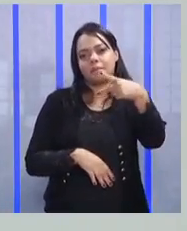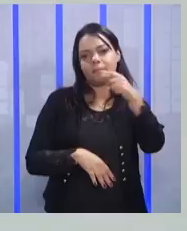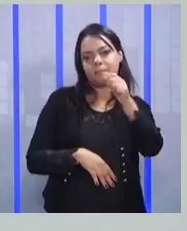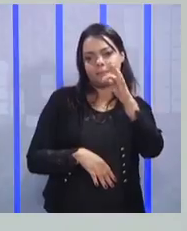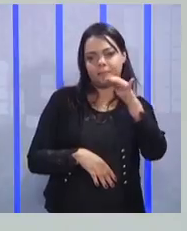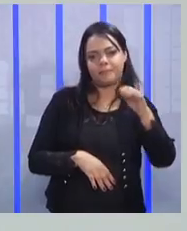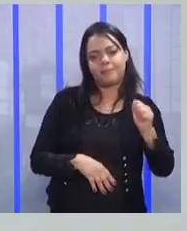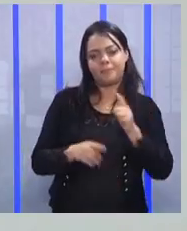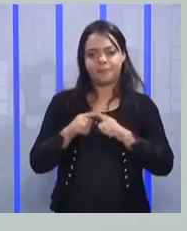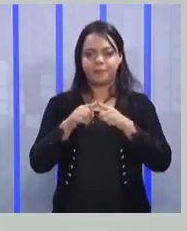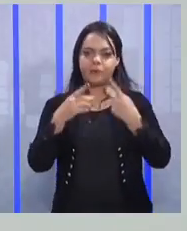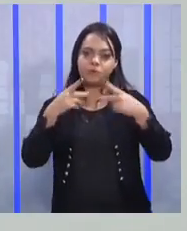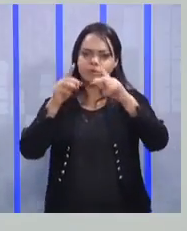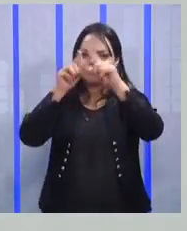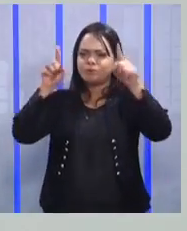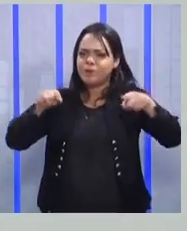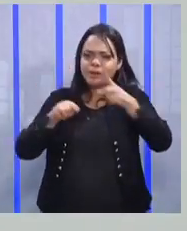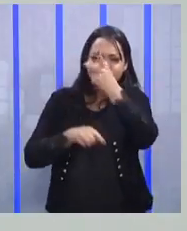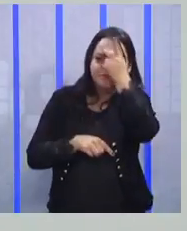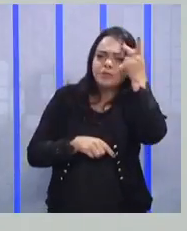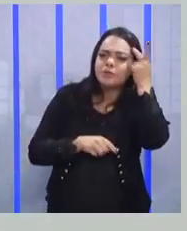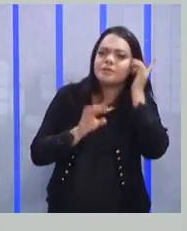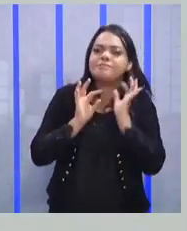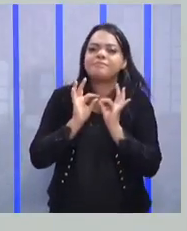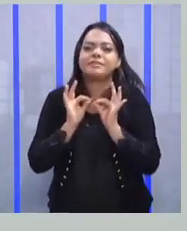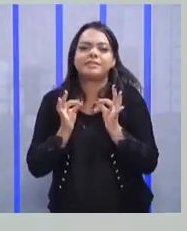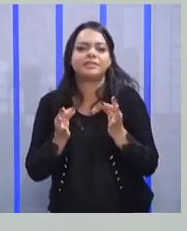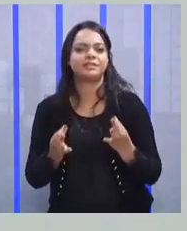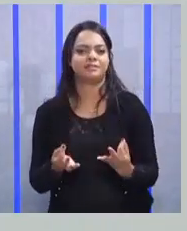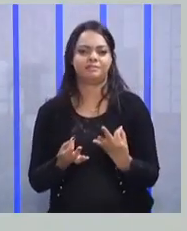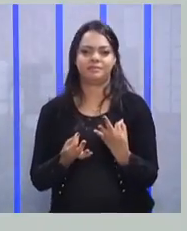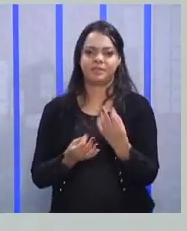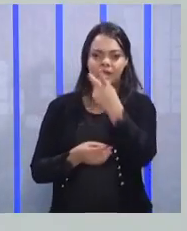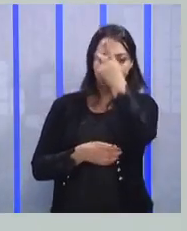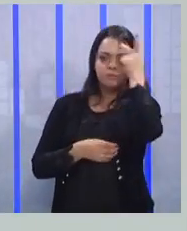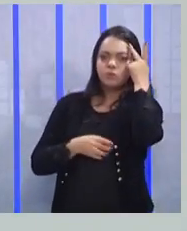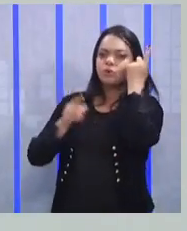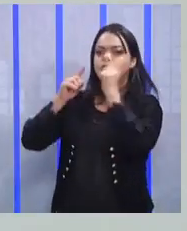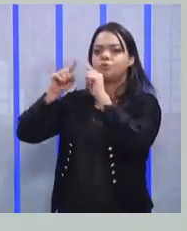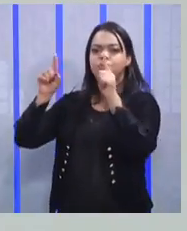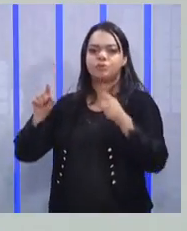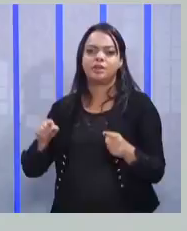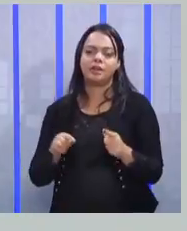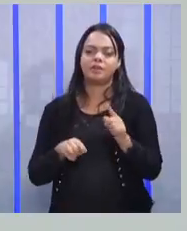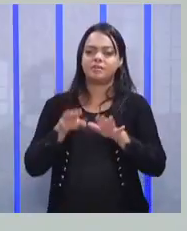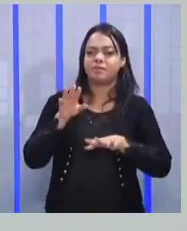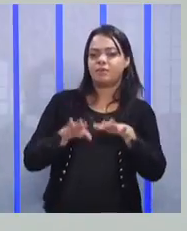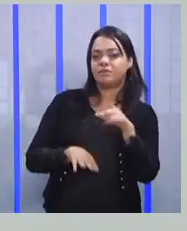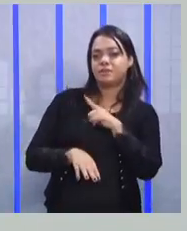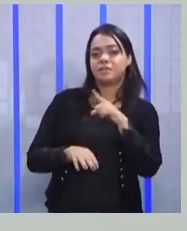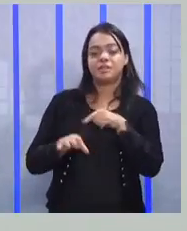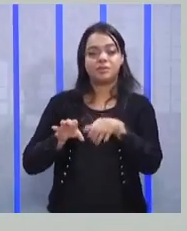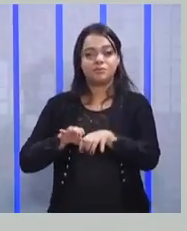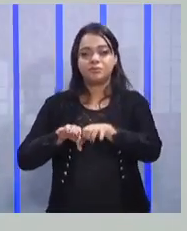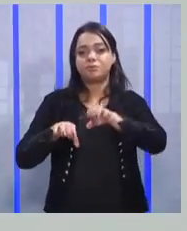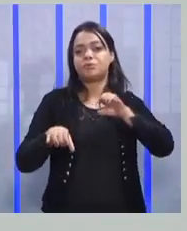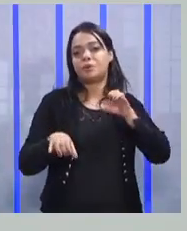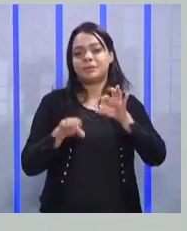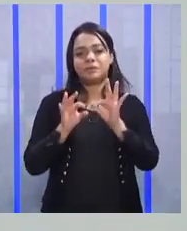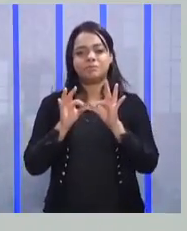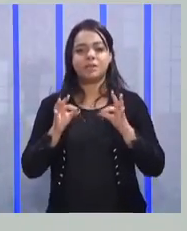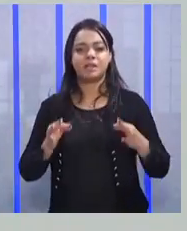liderados são pessoas simples, na maioria das vezes. A pessoa que é liderada, ela tem um grau de instrução menor. Se você